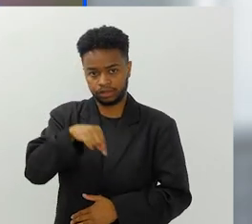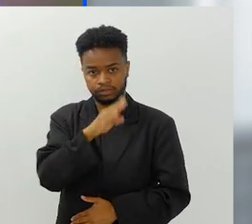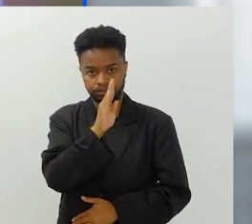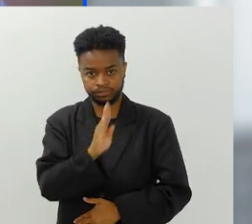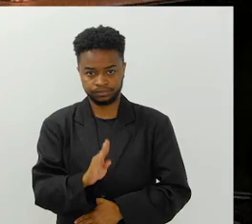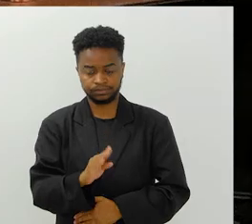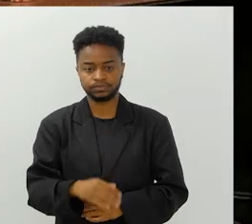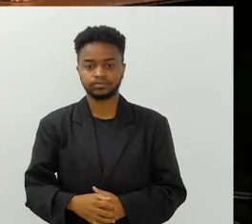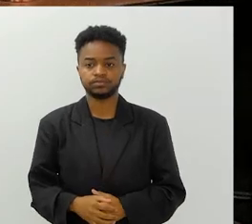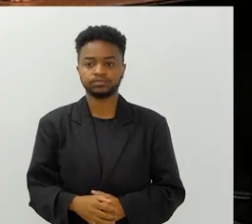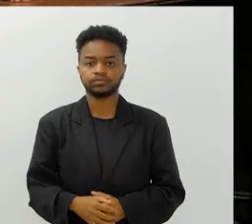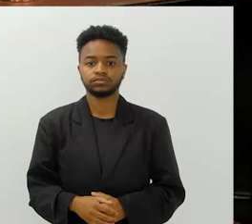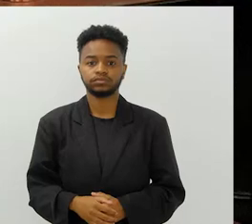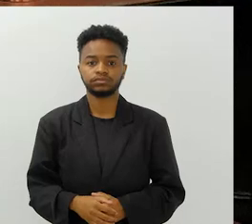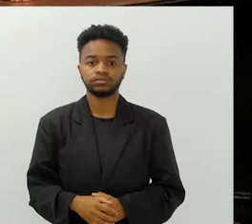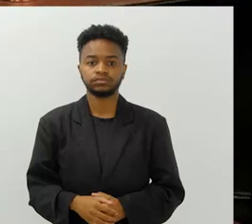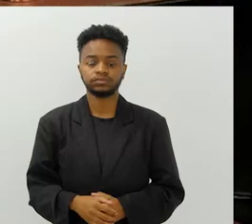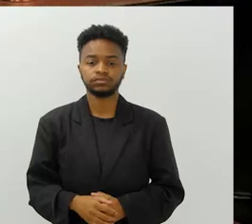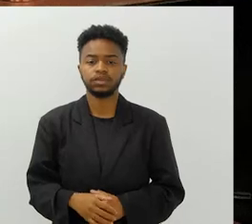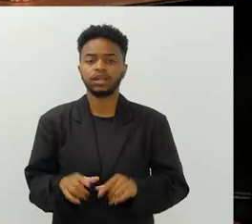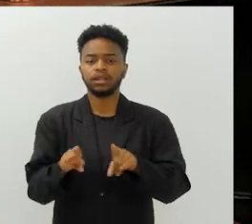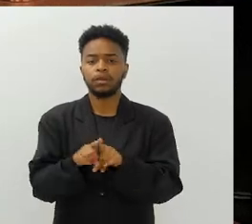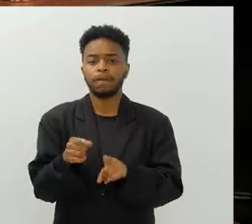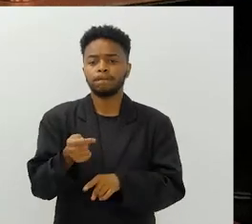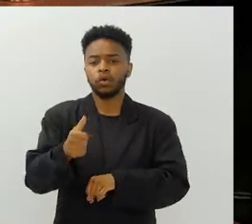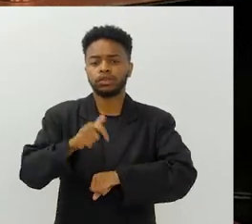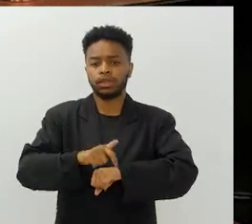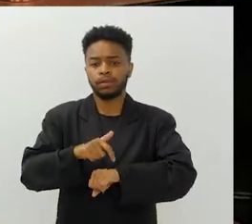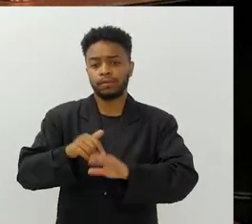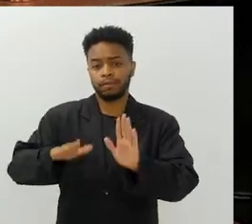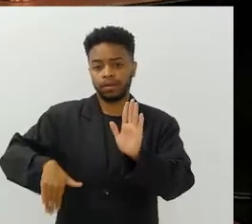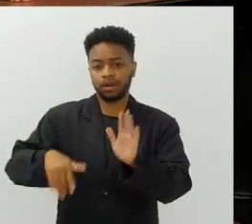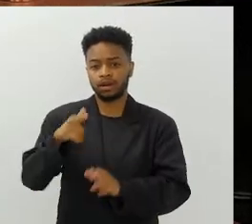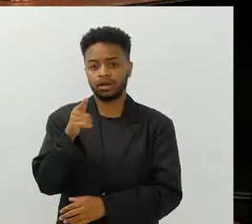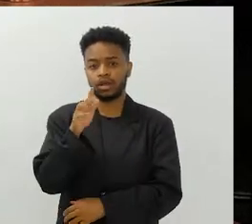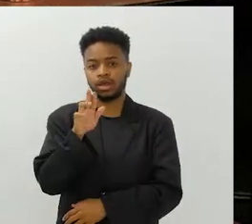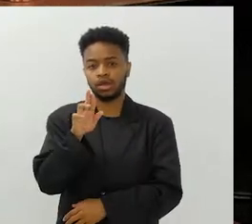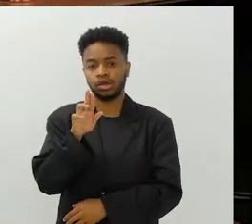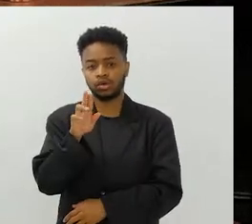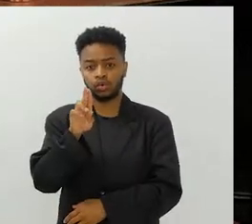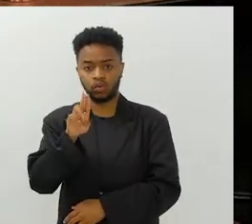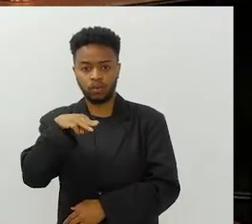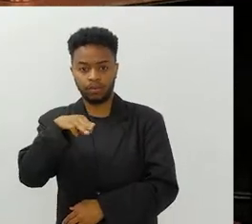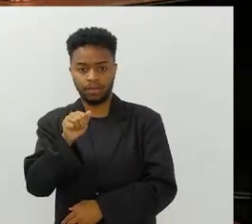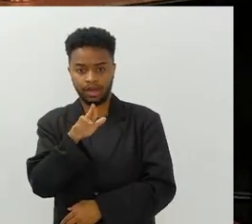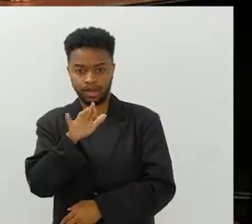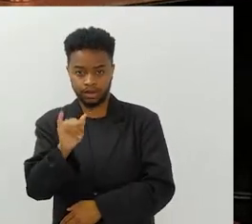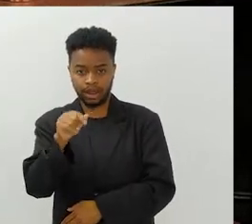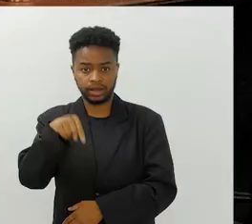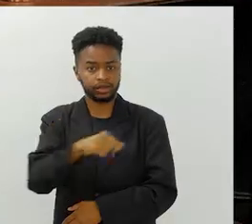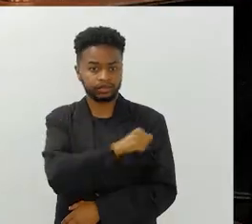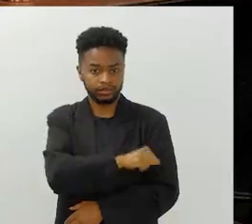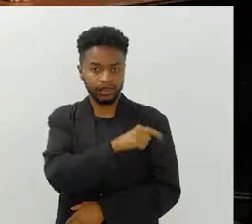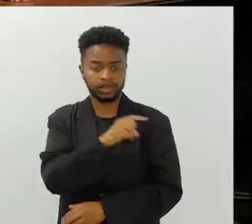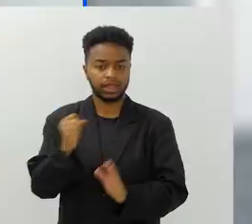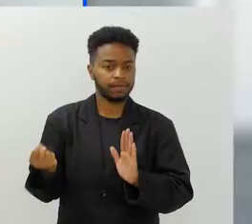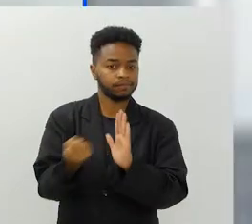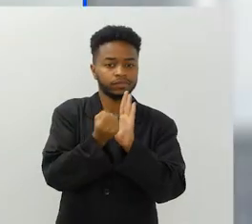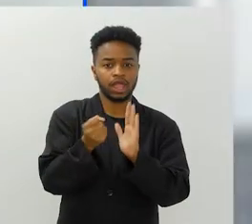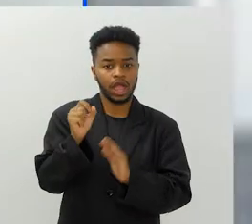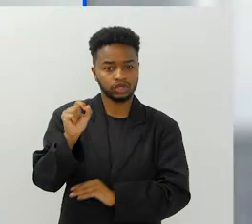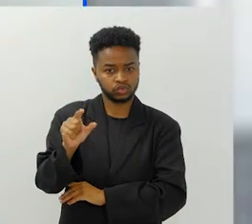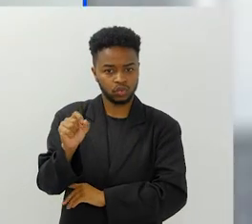Brasil. Nathalie, recentemente, a Praia de Gurumaria aqui no Estado do Rio recebeu o selo Bandeira Azul, que é aquele